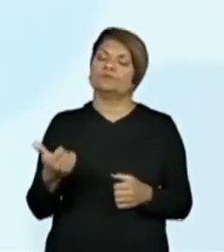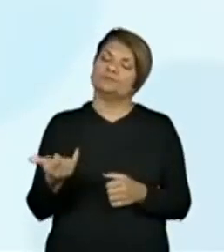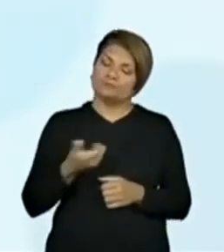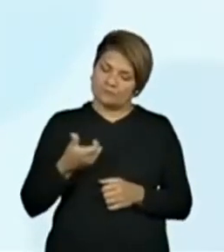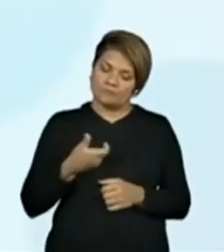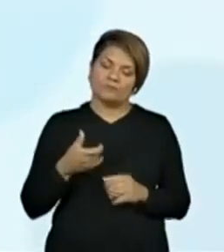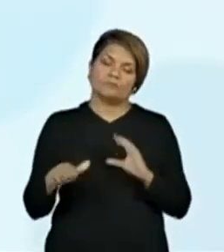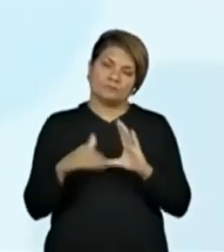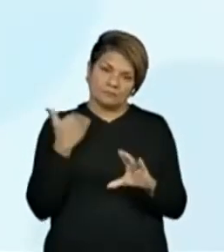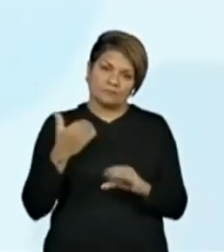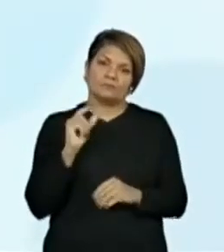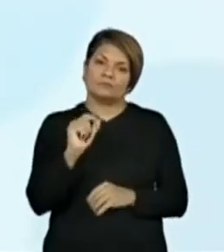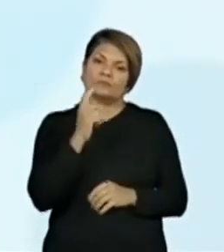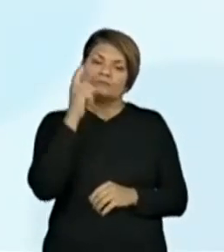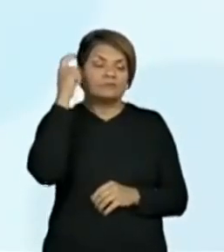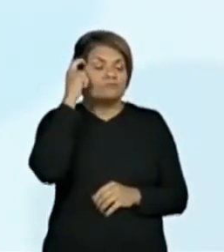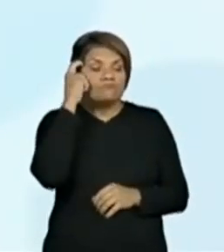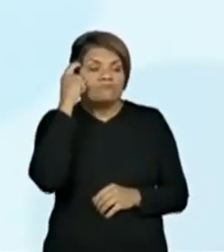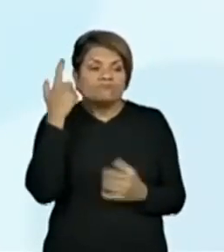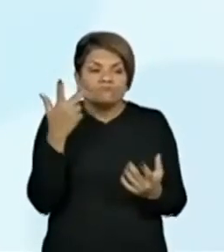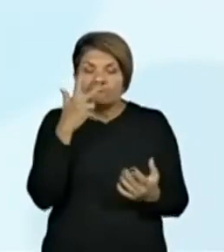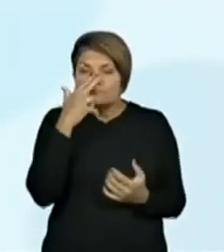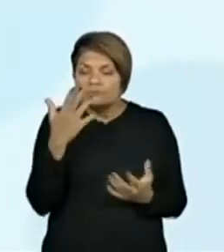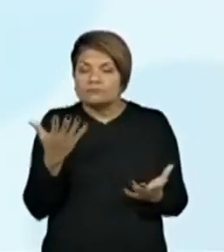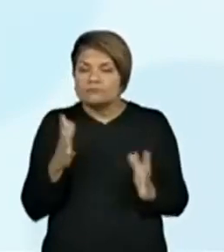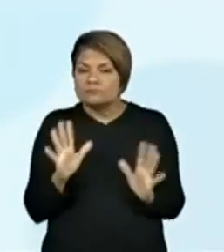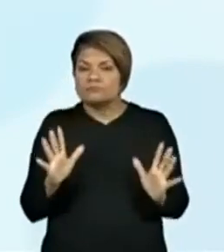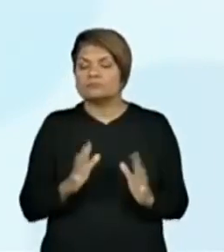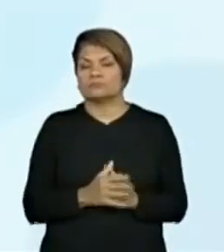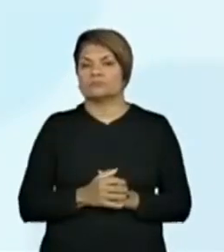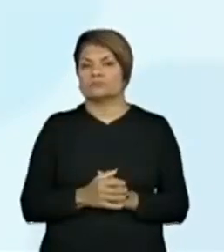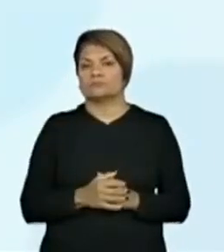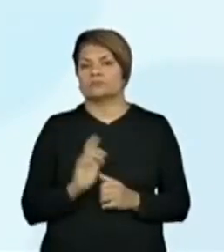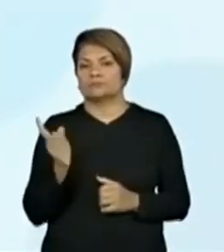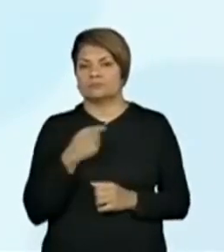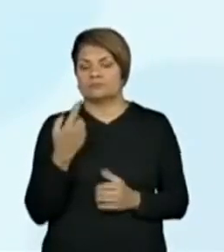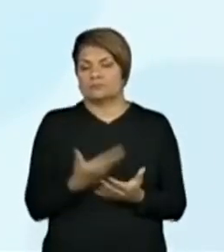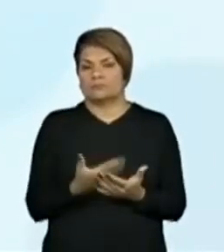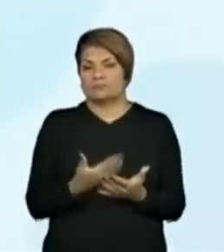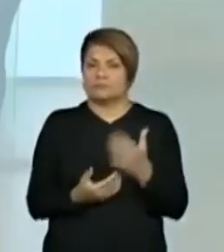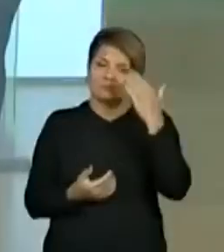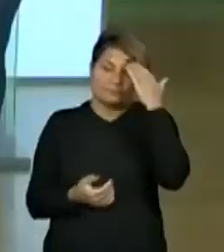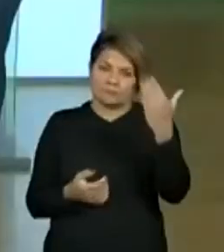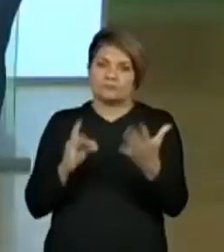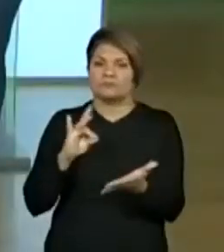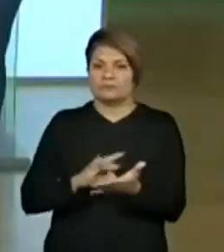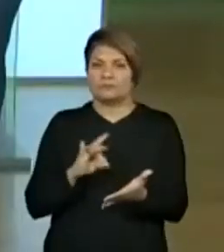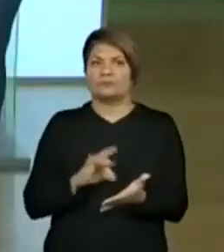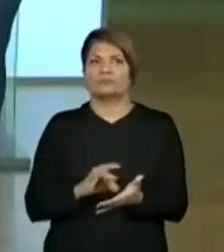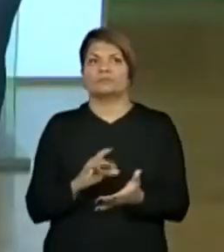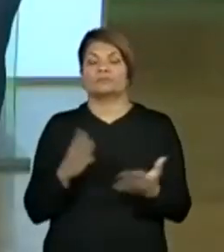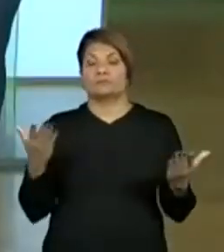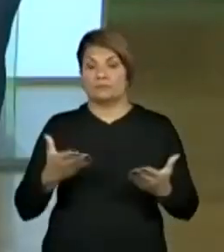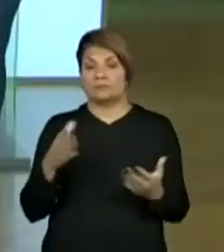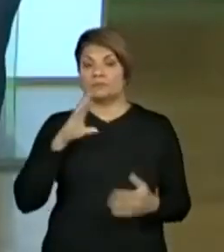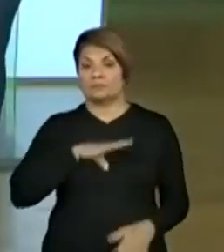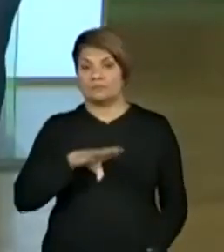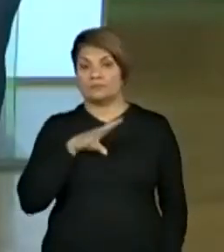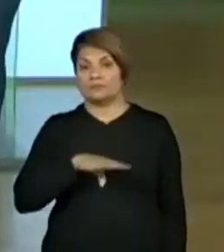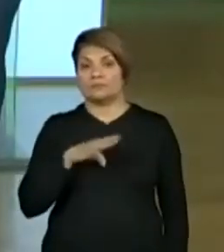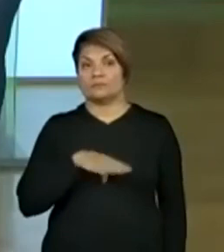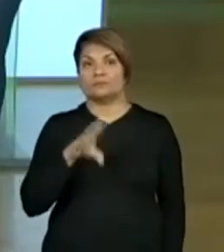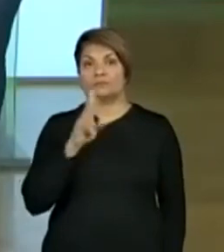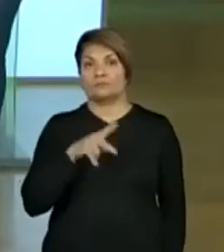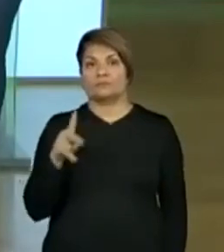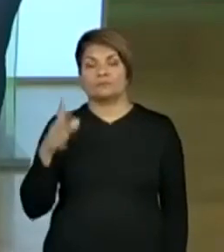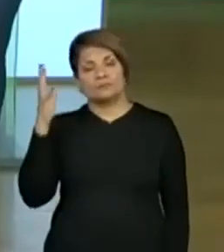da nossa aula para a gente melhorar sempre mais e mais. Muito obrigada, de verdade. Agora vai ter aula de língua portuguesa com a